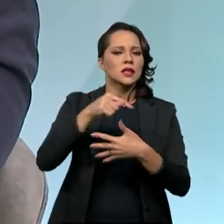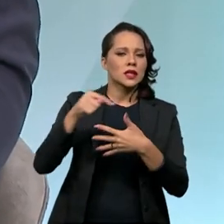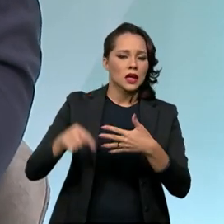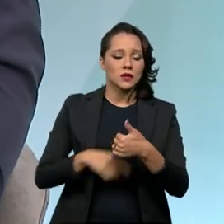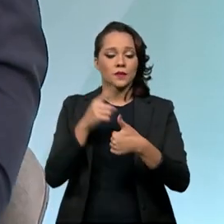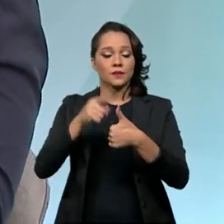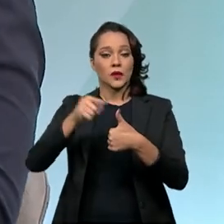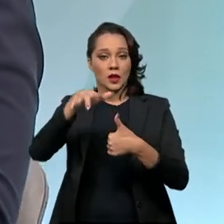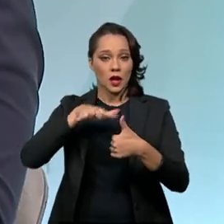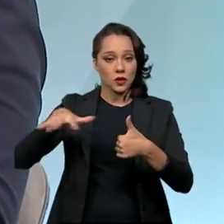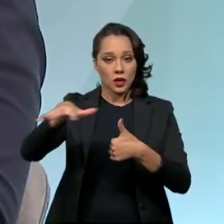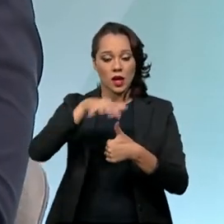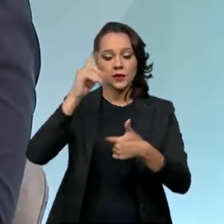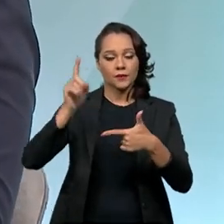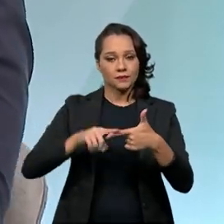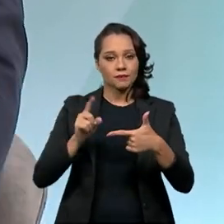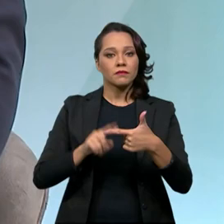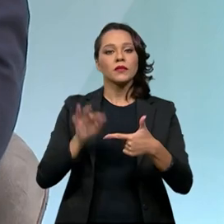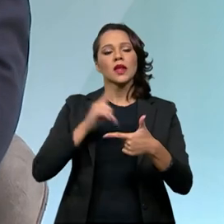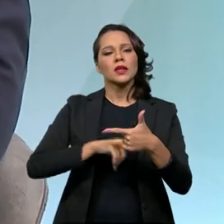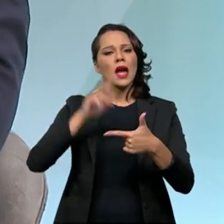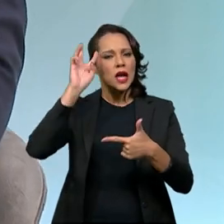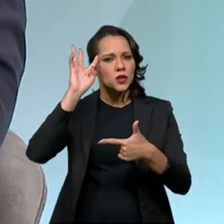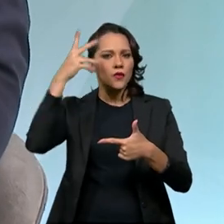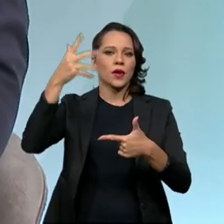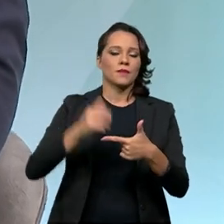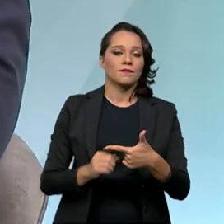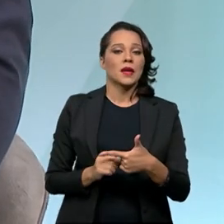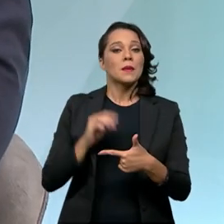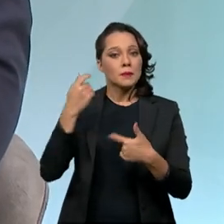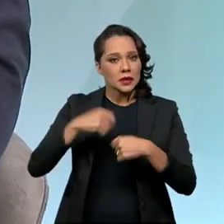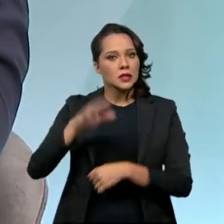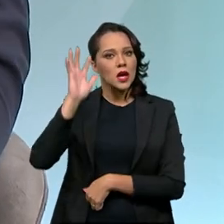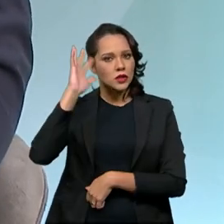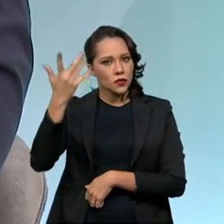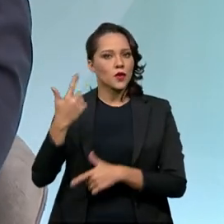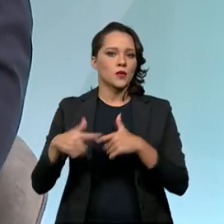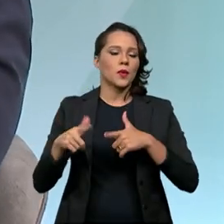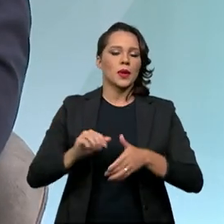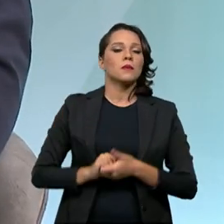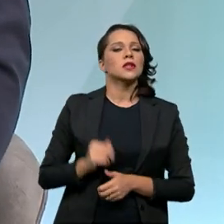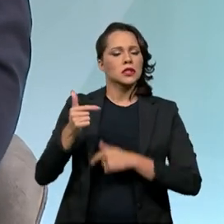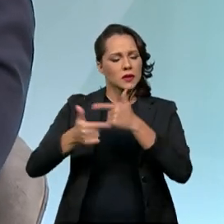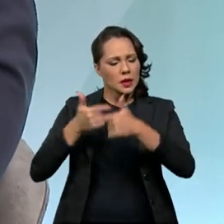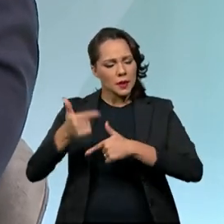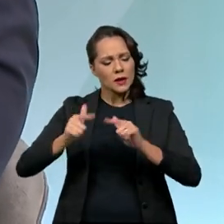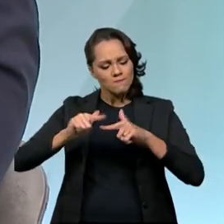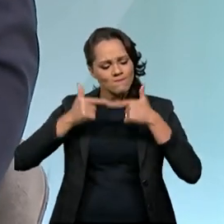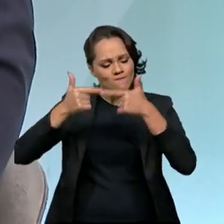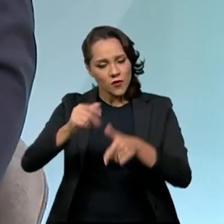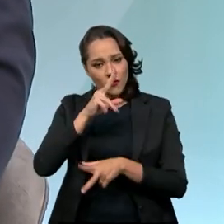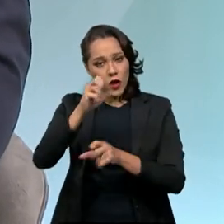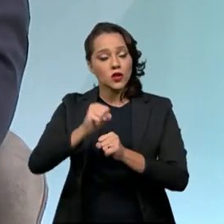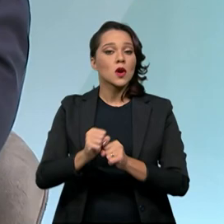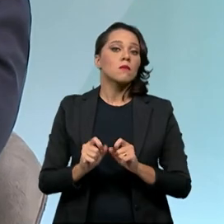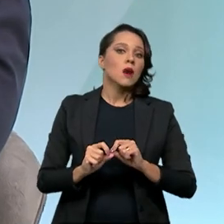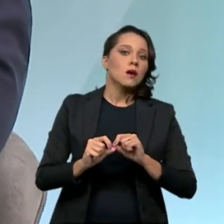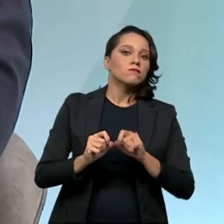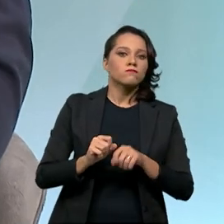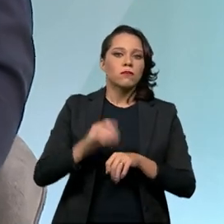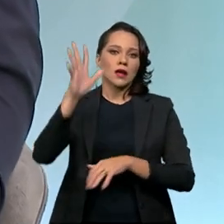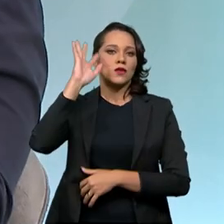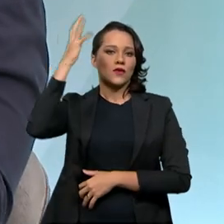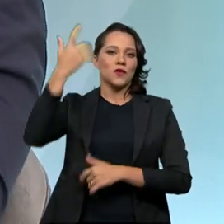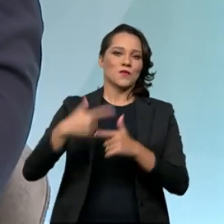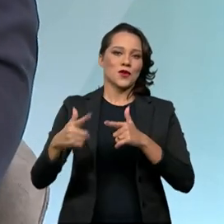Um é o da territorialidade, o outro é o da resolutividade. Precisa resolver o máximo. Nós estamos trabalhando muito forte para aumentar a resolutividade.